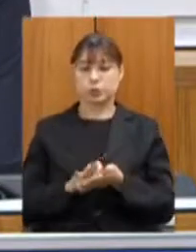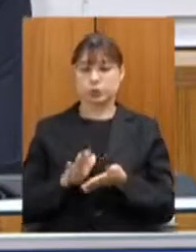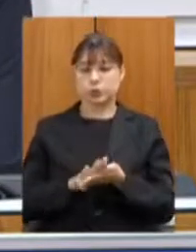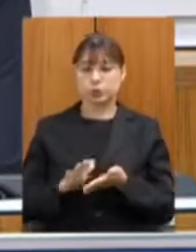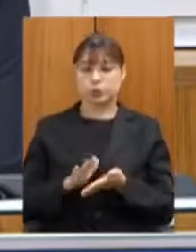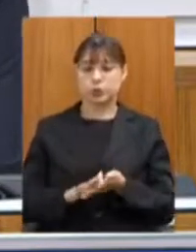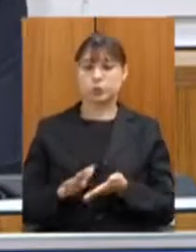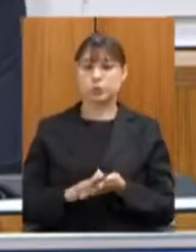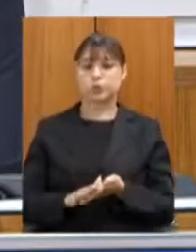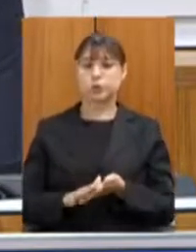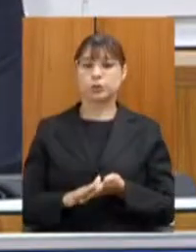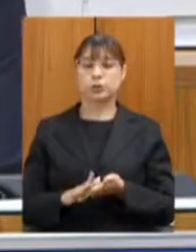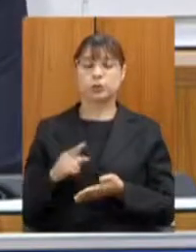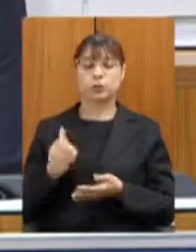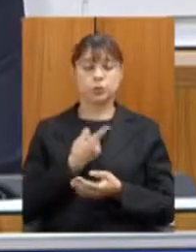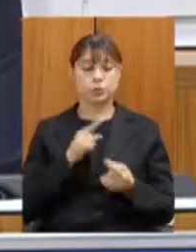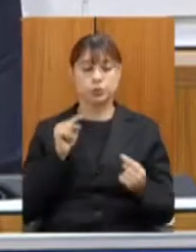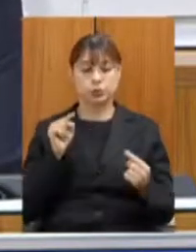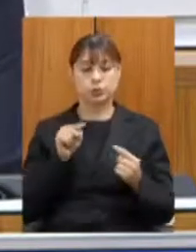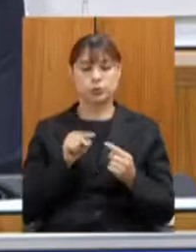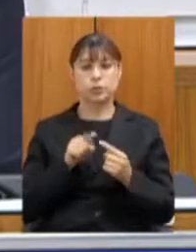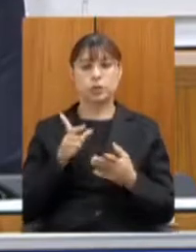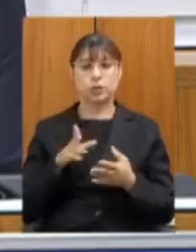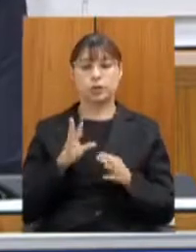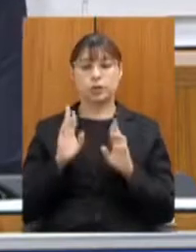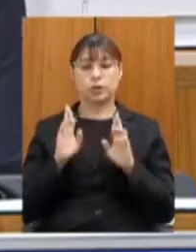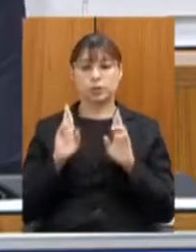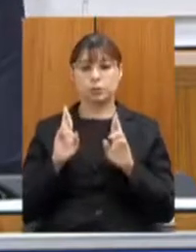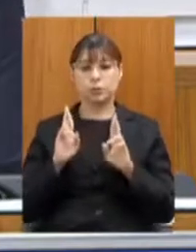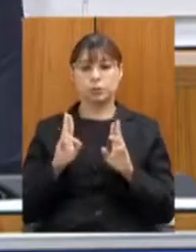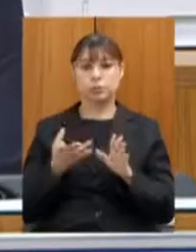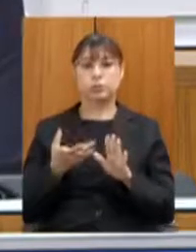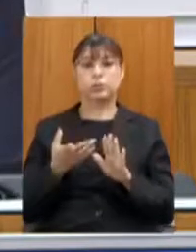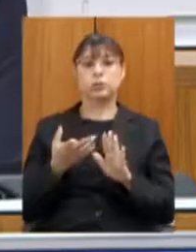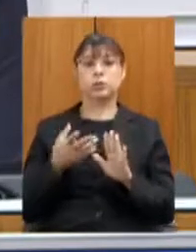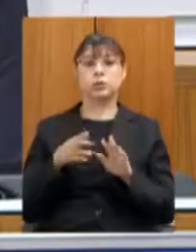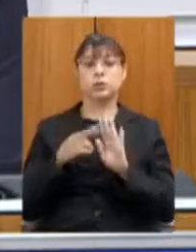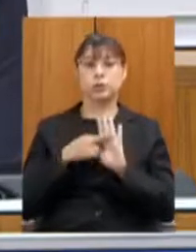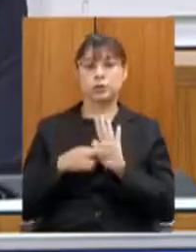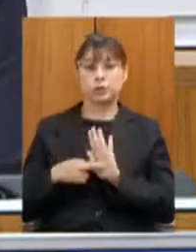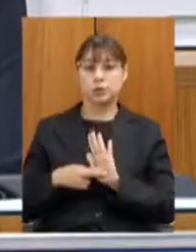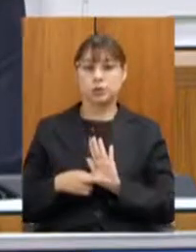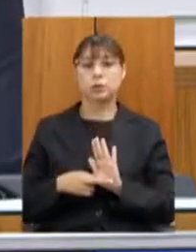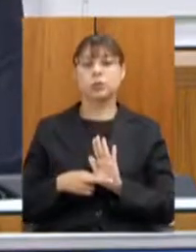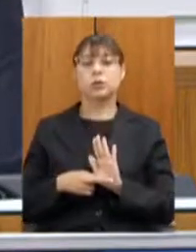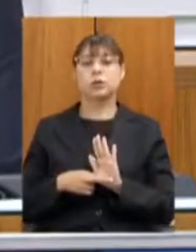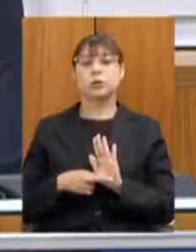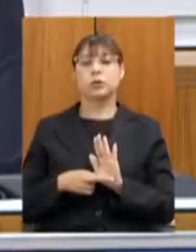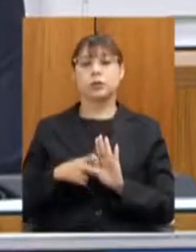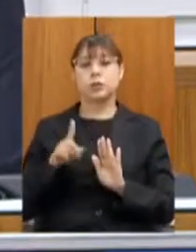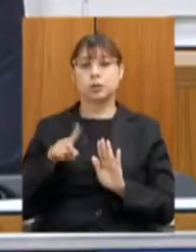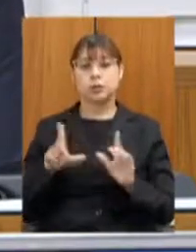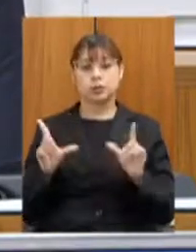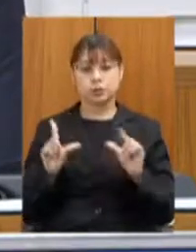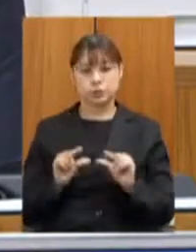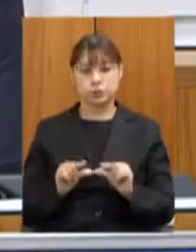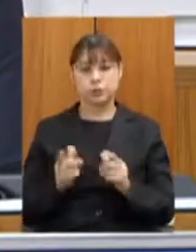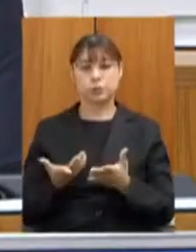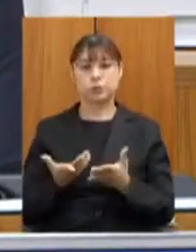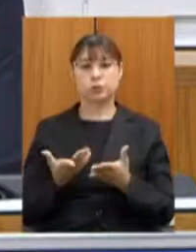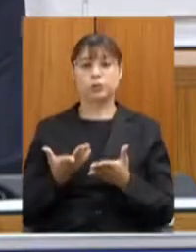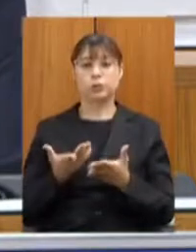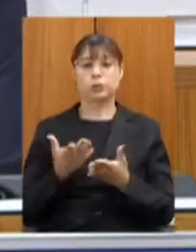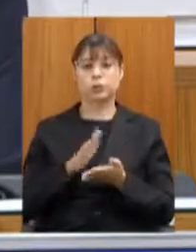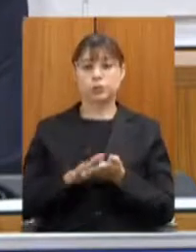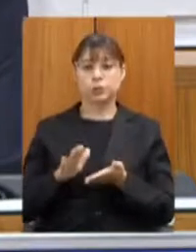o nosso papel como órgão regulador é aferir a redução de custos versus o